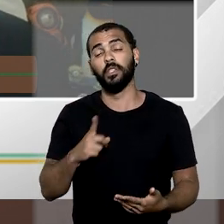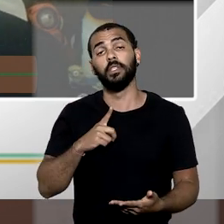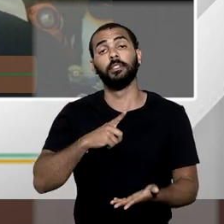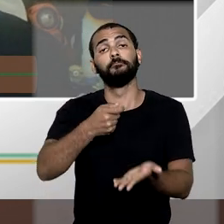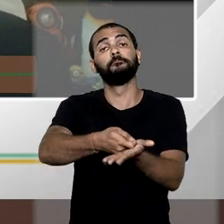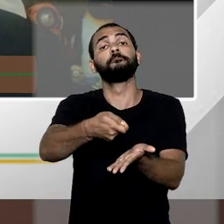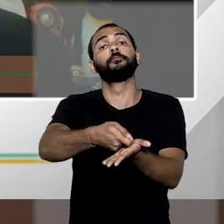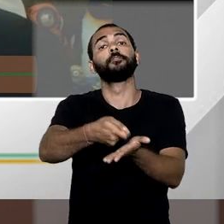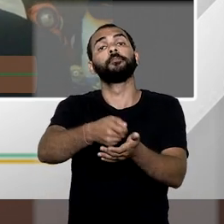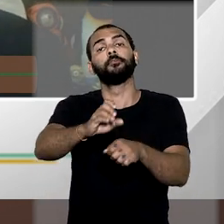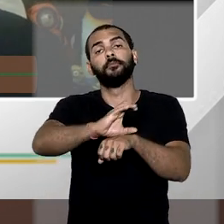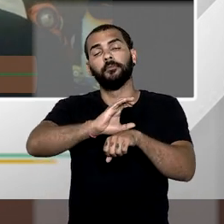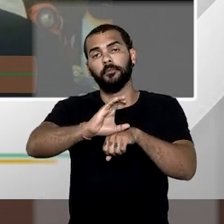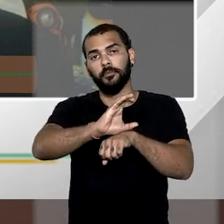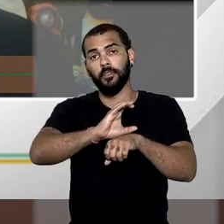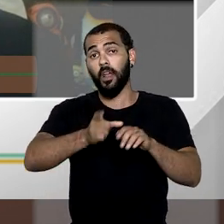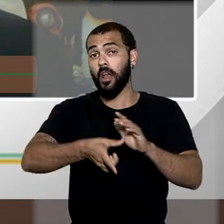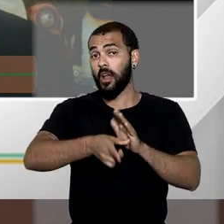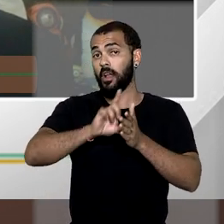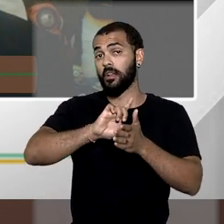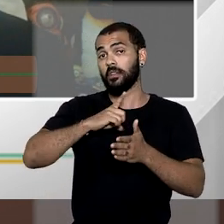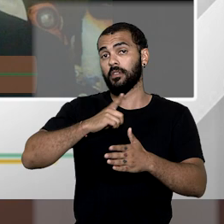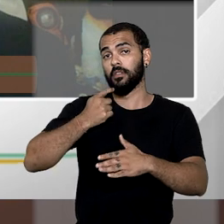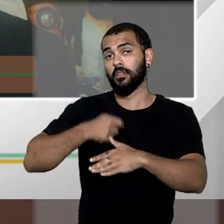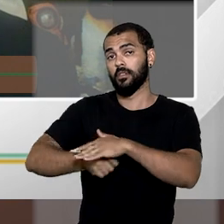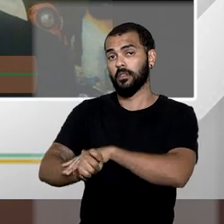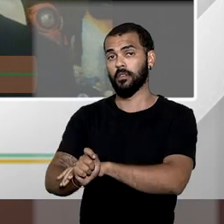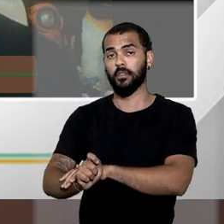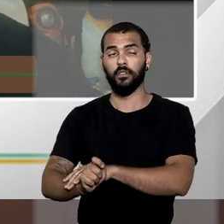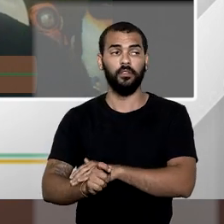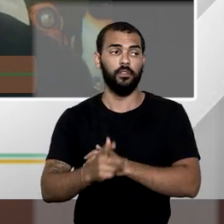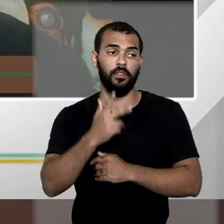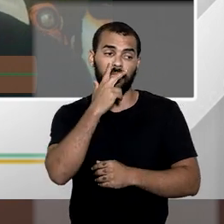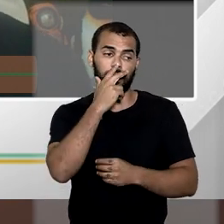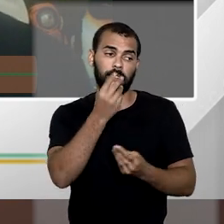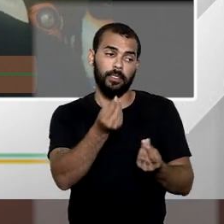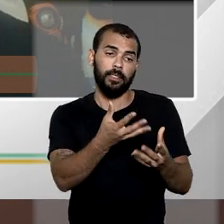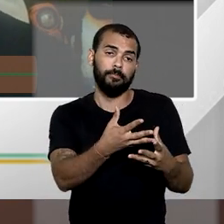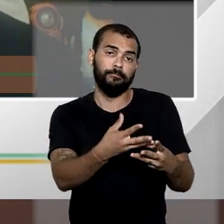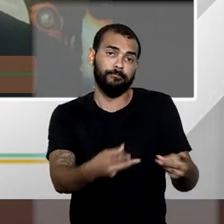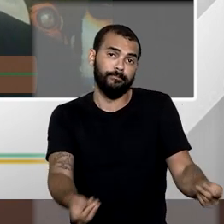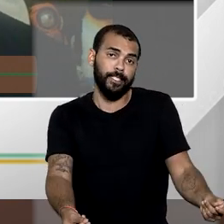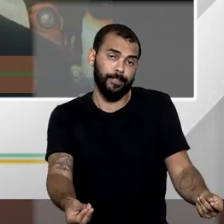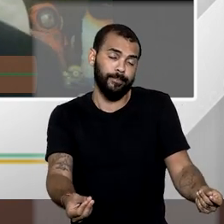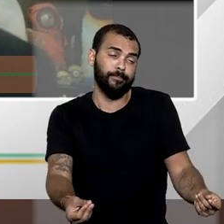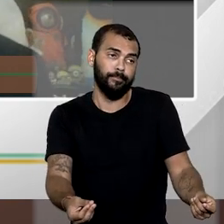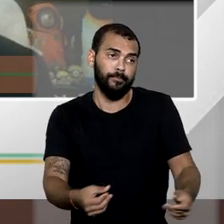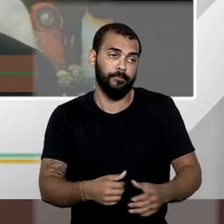constitucional da prévia e justa indenização simplesmente vai para o espaço